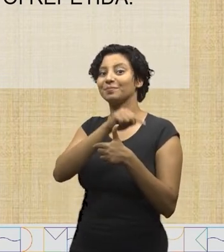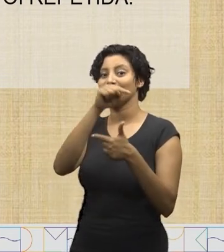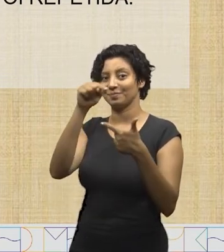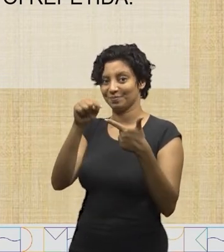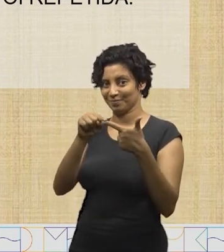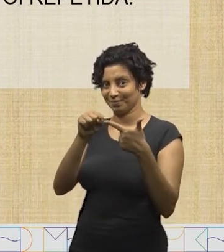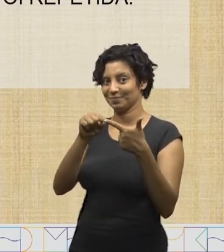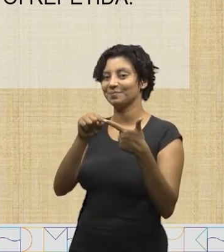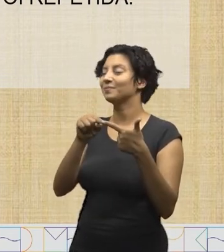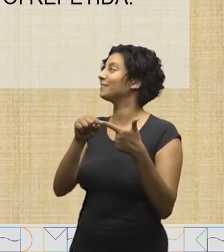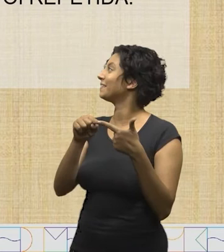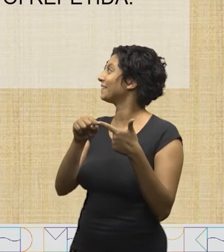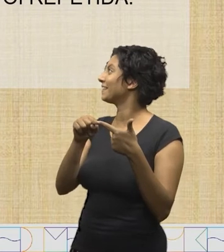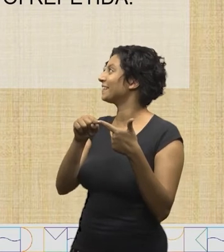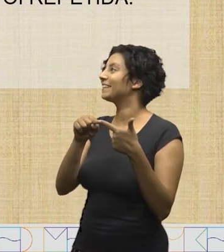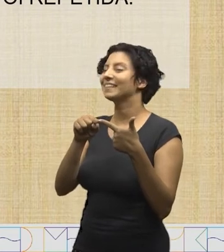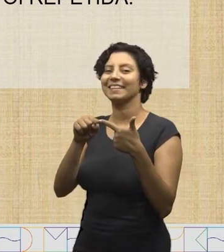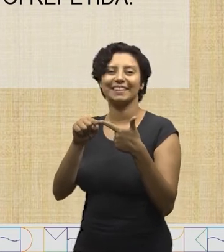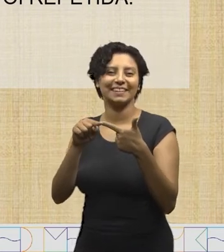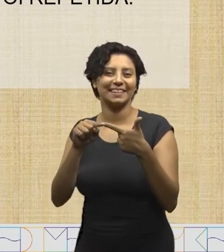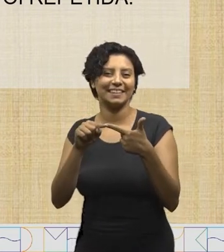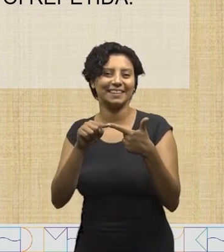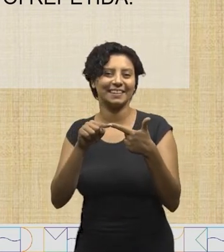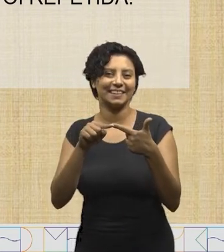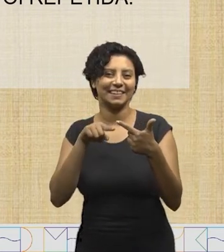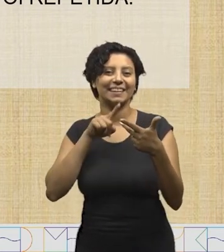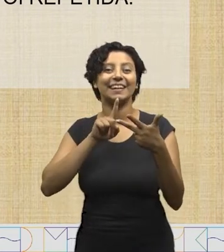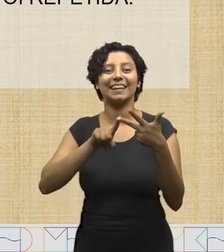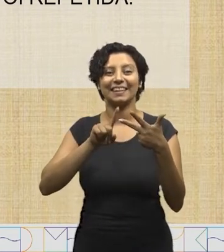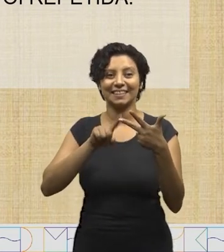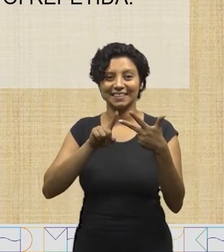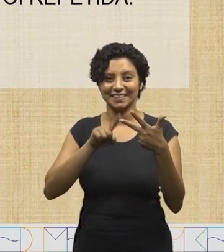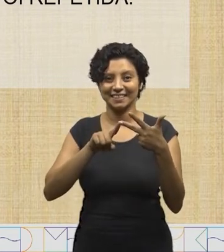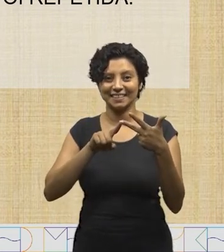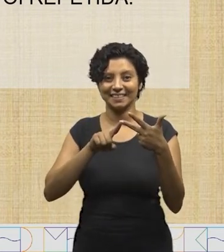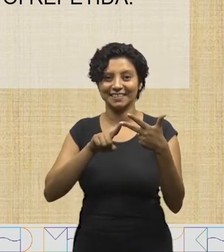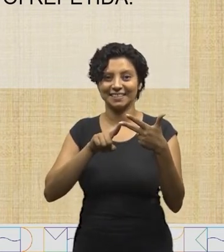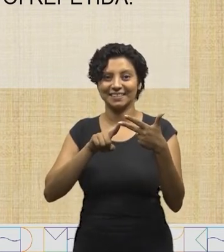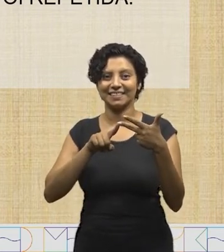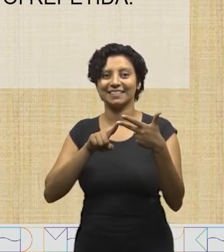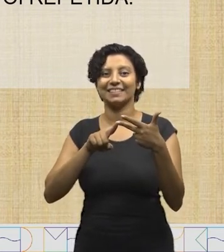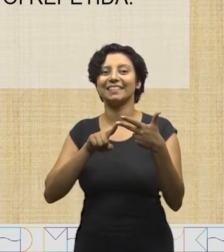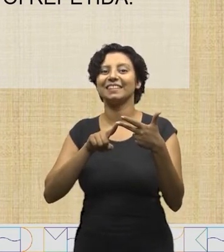1, 2, 3,